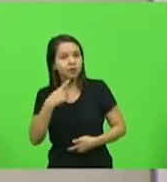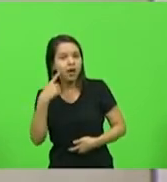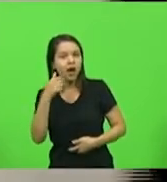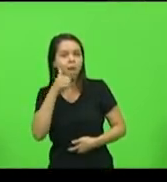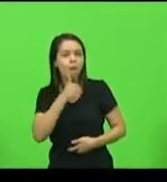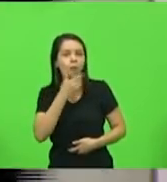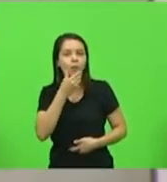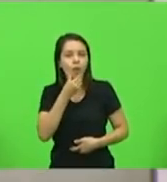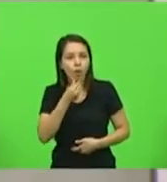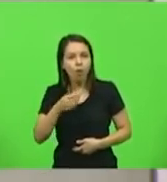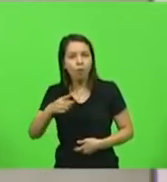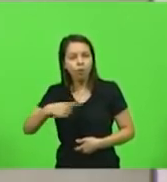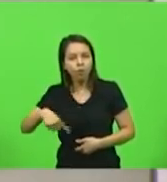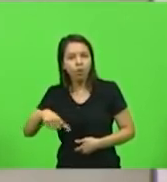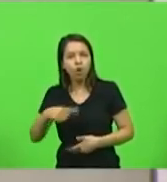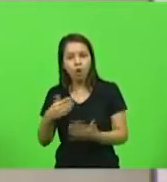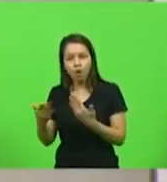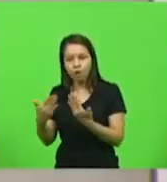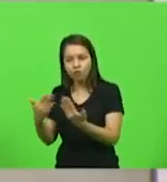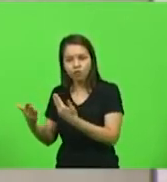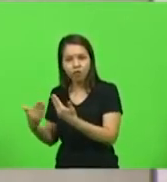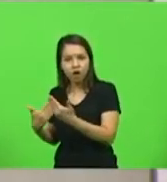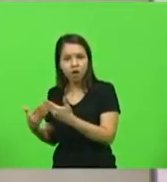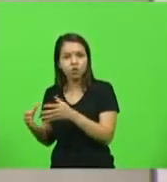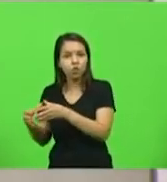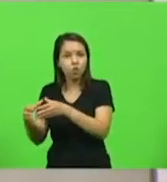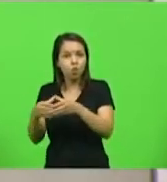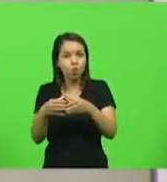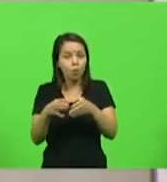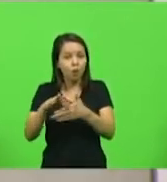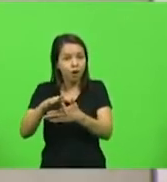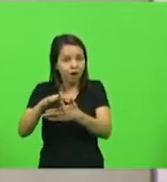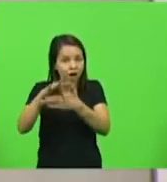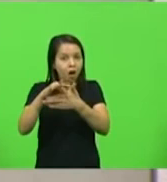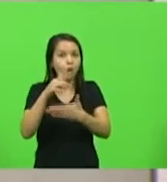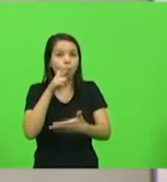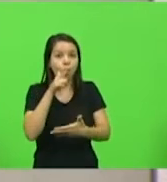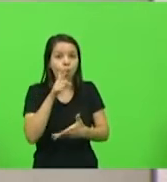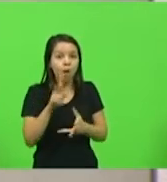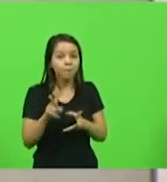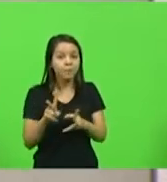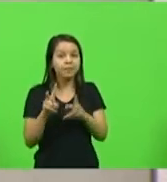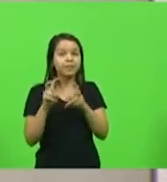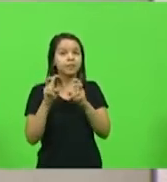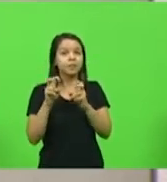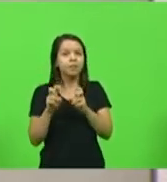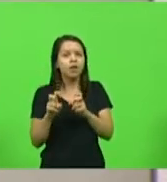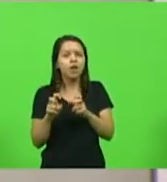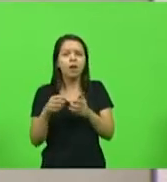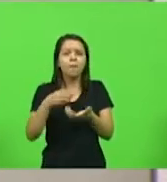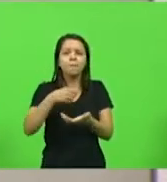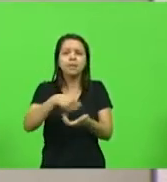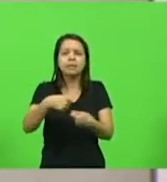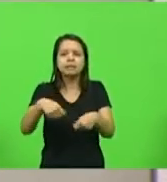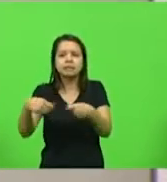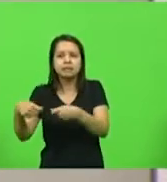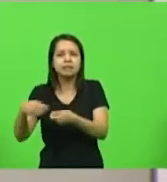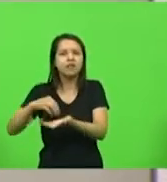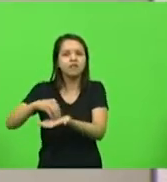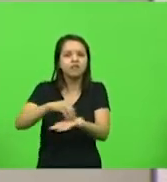muito próxima com as nossas lideranças conseguem identificar quais as necessidades que este município que tem,